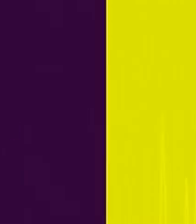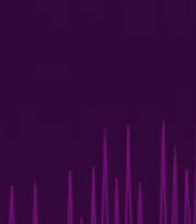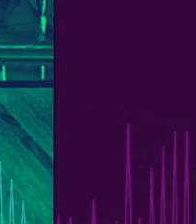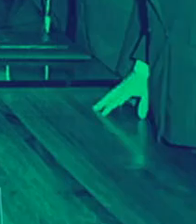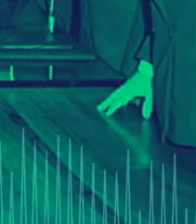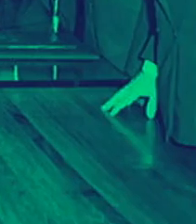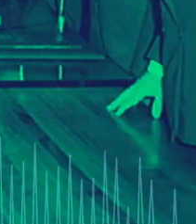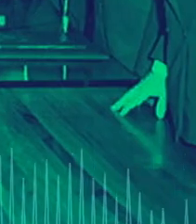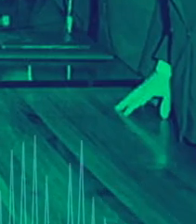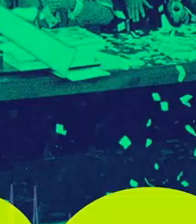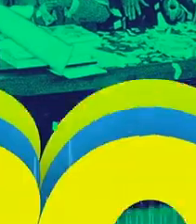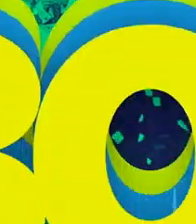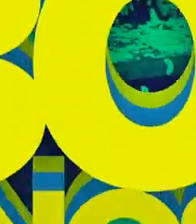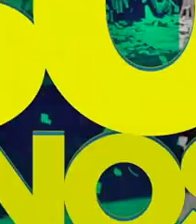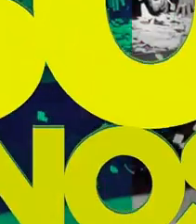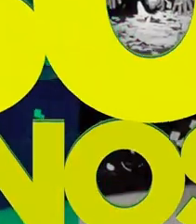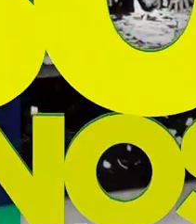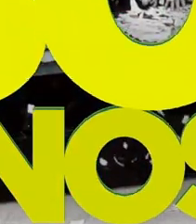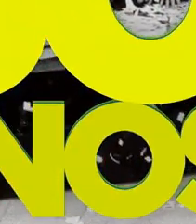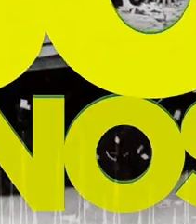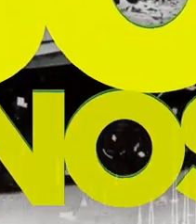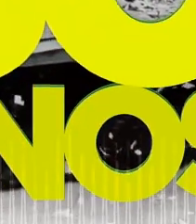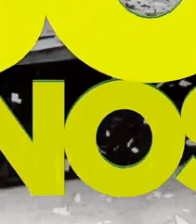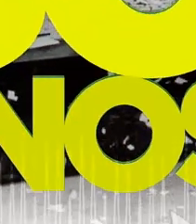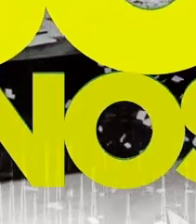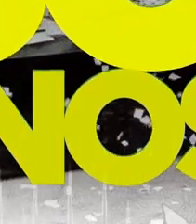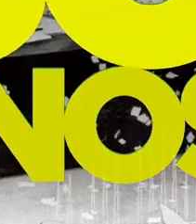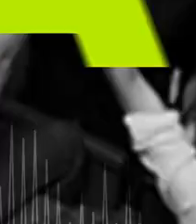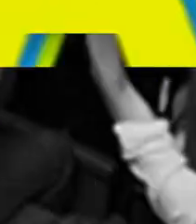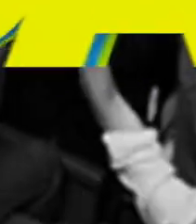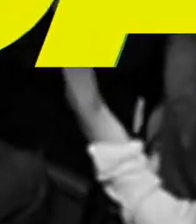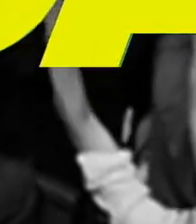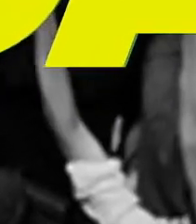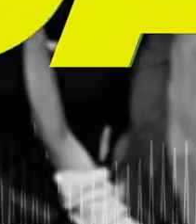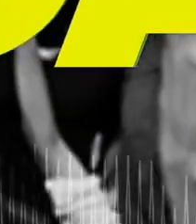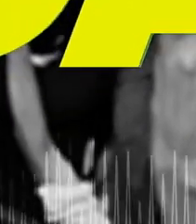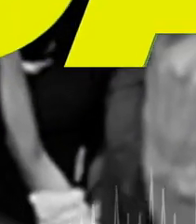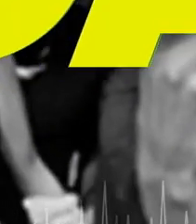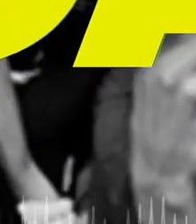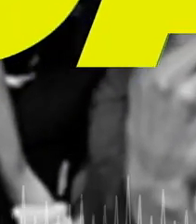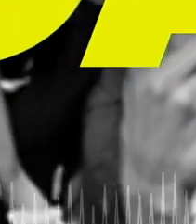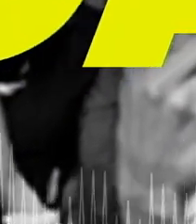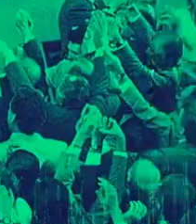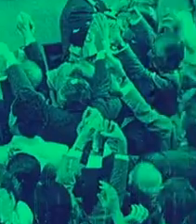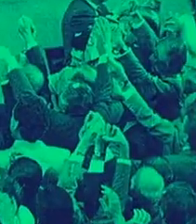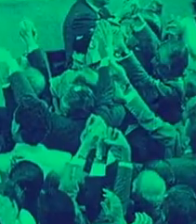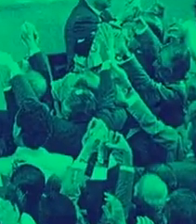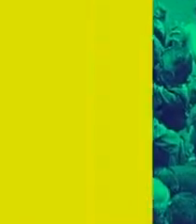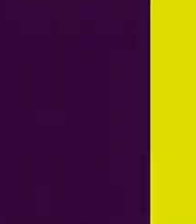Que a promulgação seja o nosso grito, lutar para vencer, muda o Brasil!